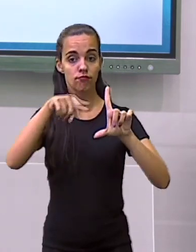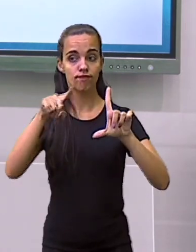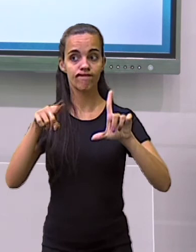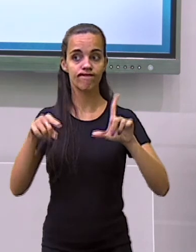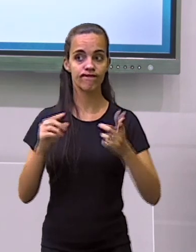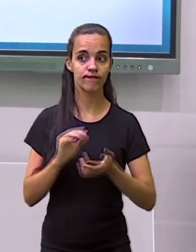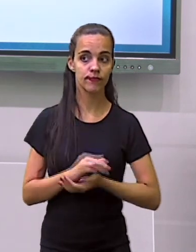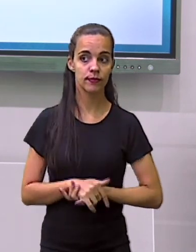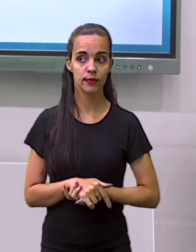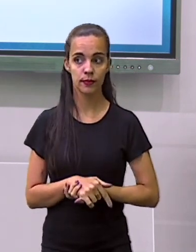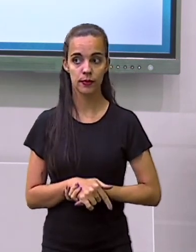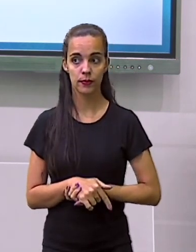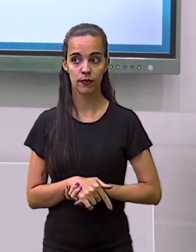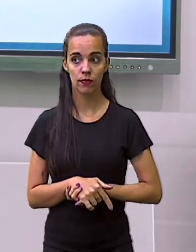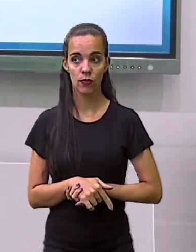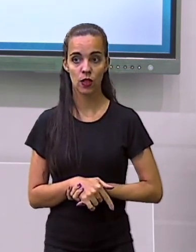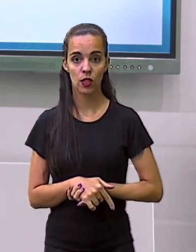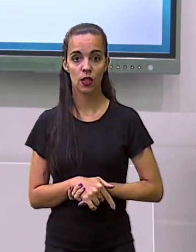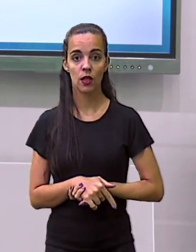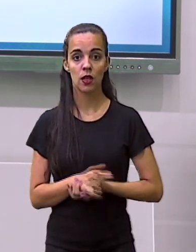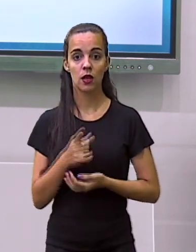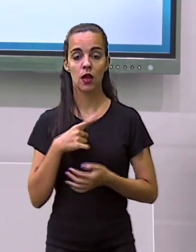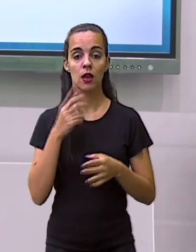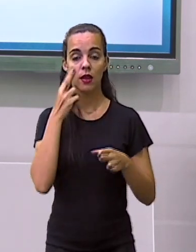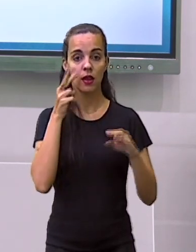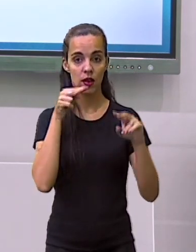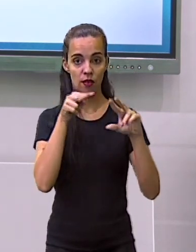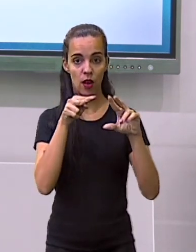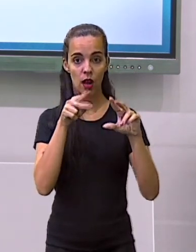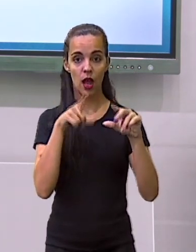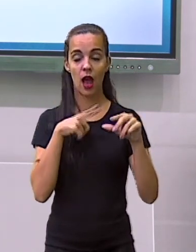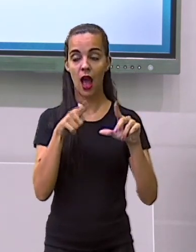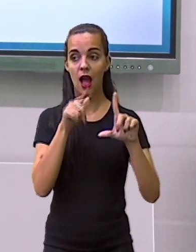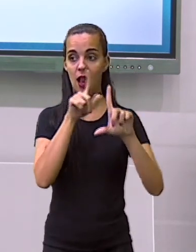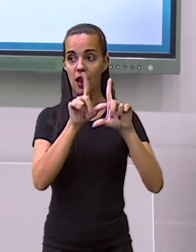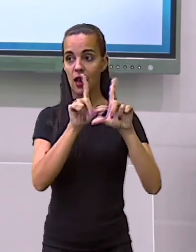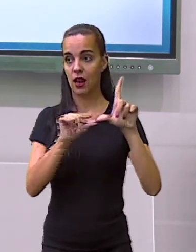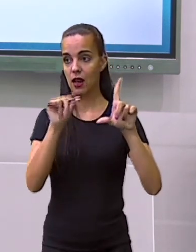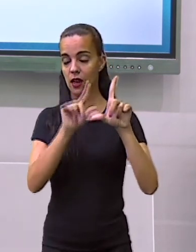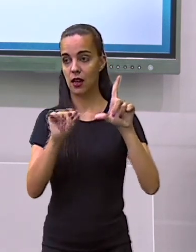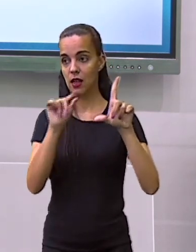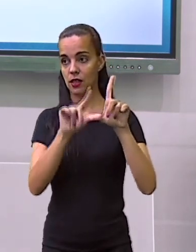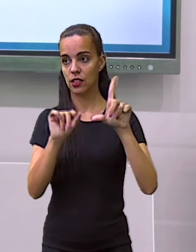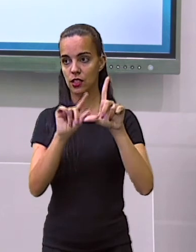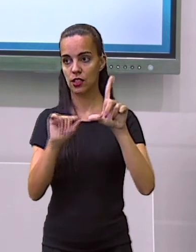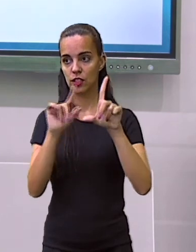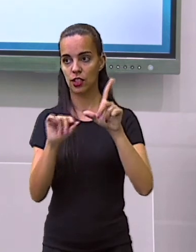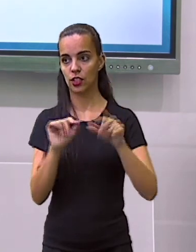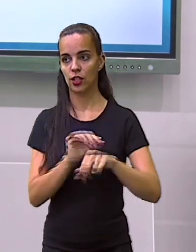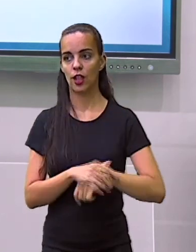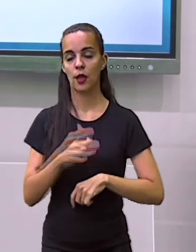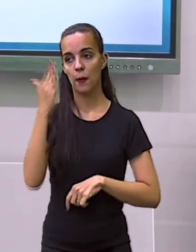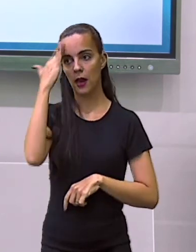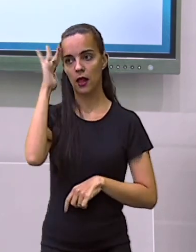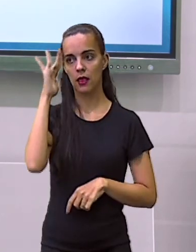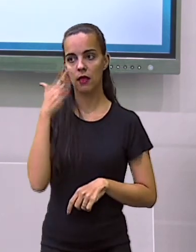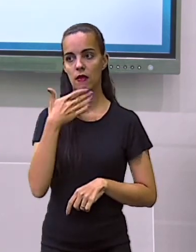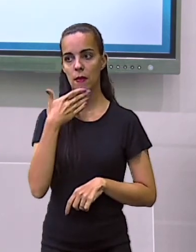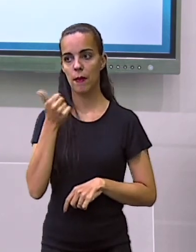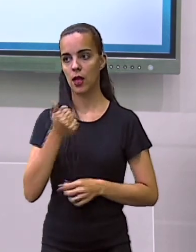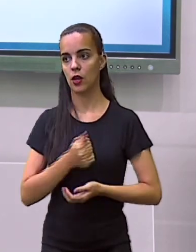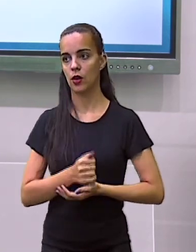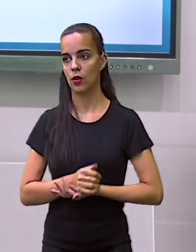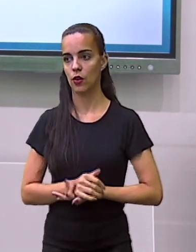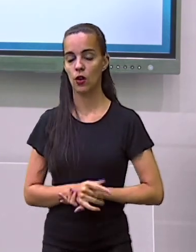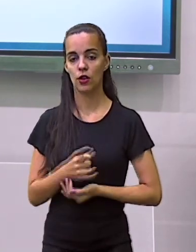Ela vai olhar na legenda. Então, além dela olhar a fonte, o que é a fonte?